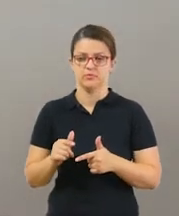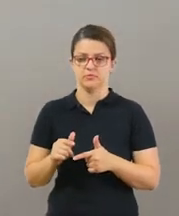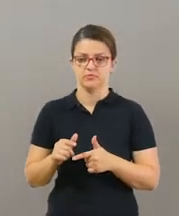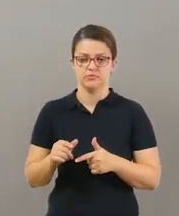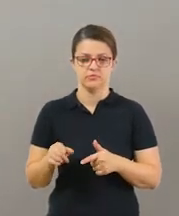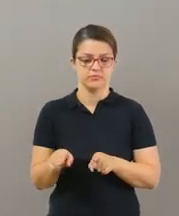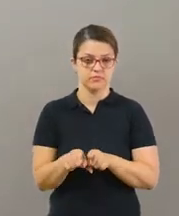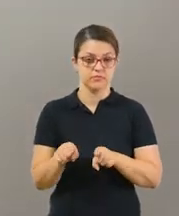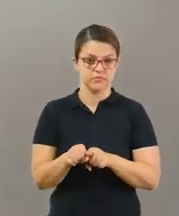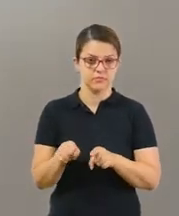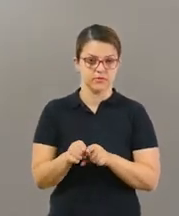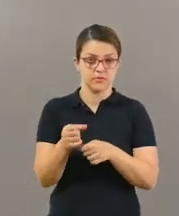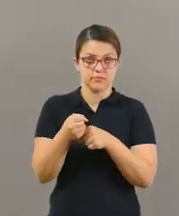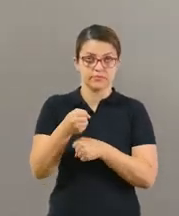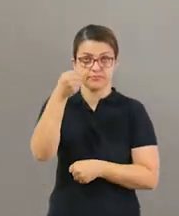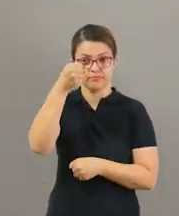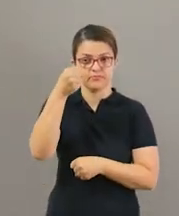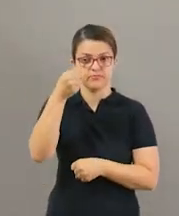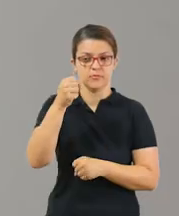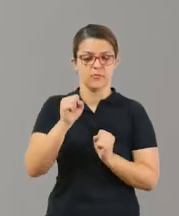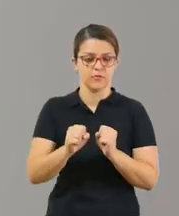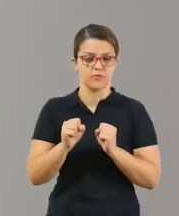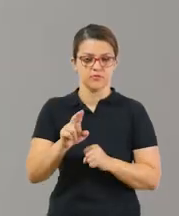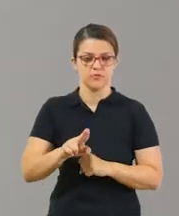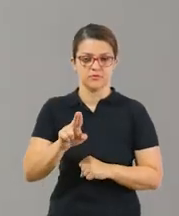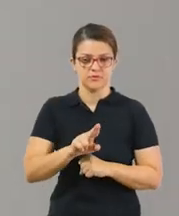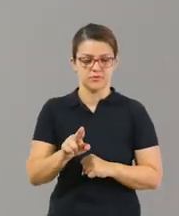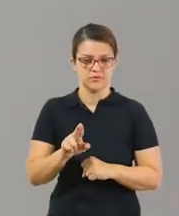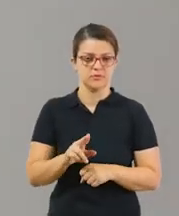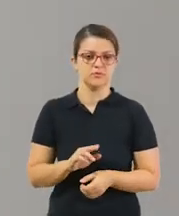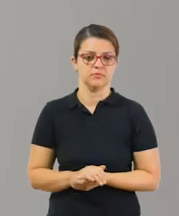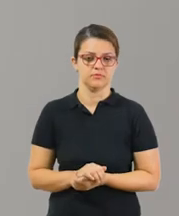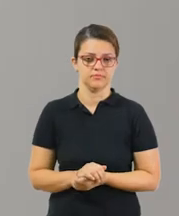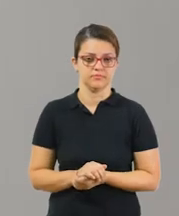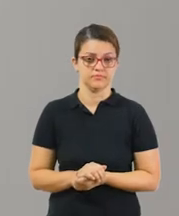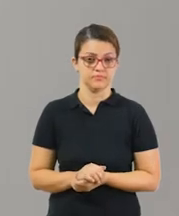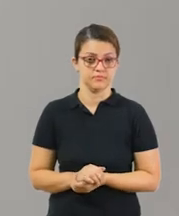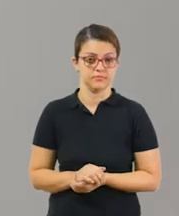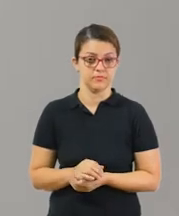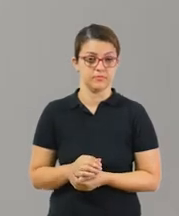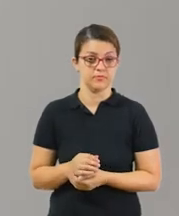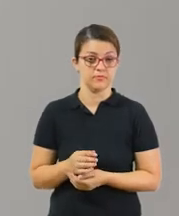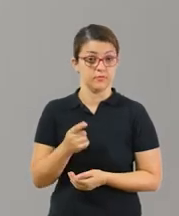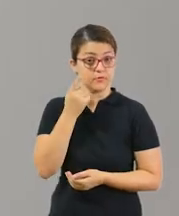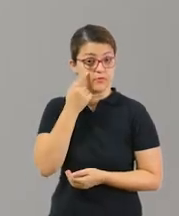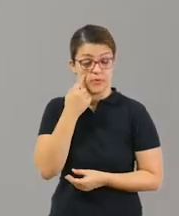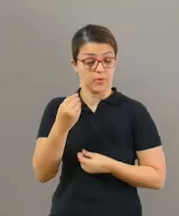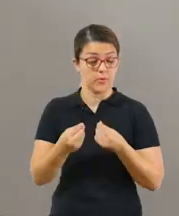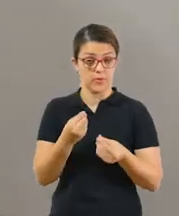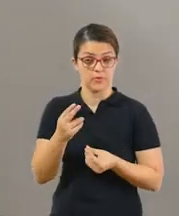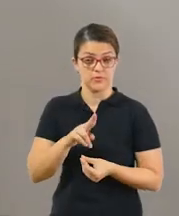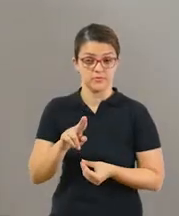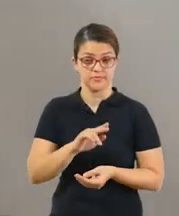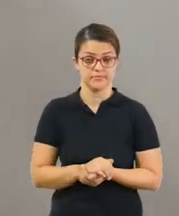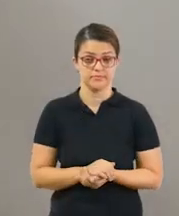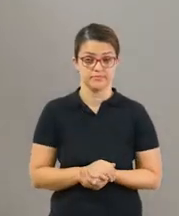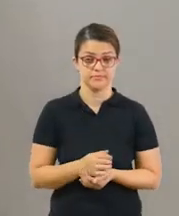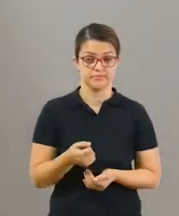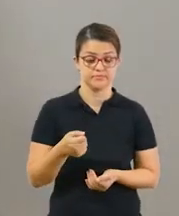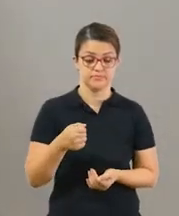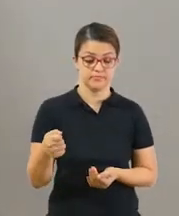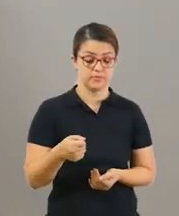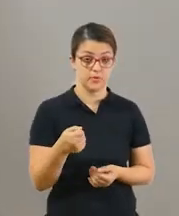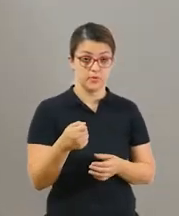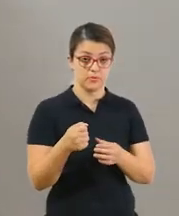E até um guarda-chuva da própria criança, um pequenininho, tá bom? Vamos ver como a gente pode usar? O que a gente vai fazer, ó?